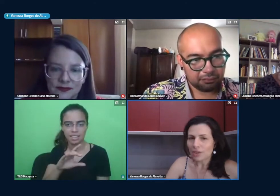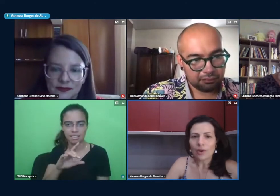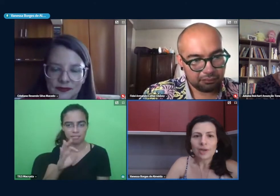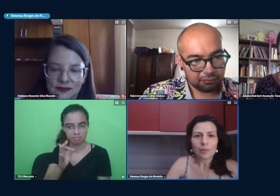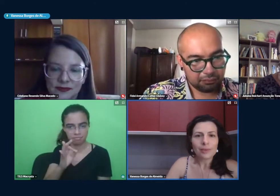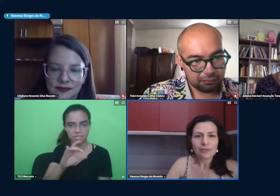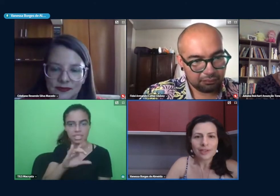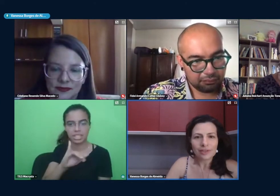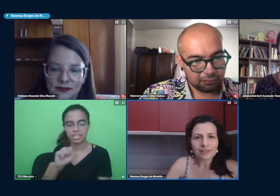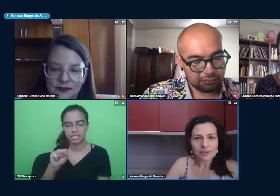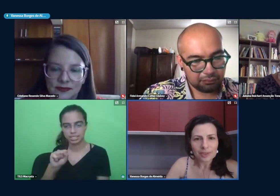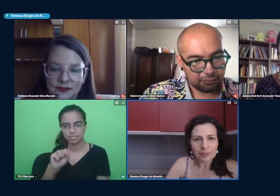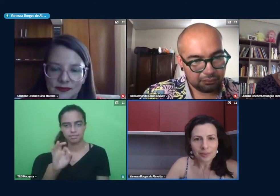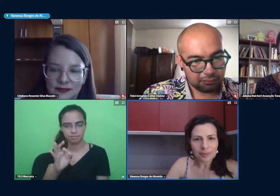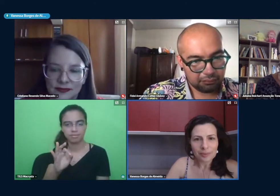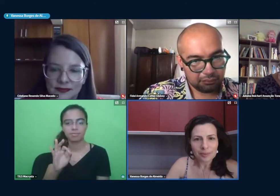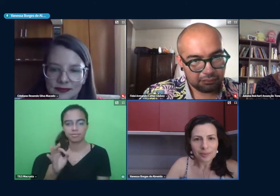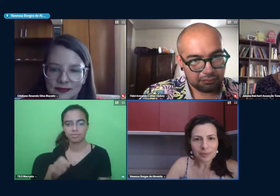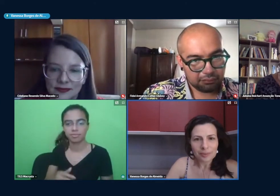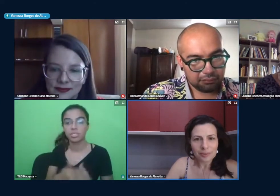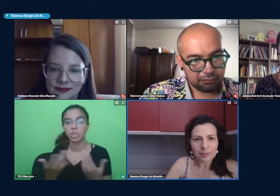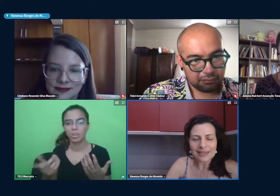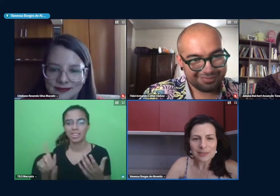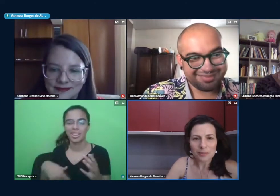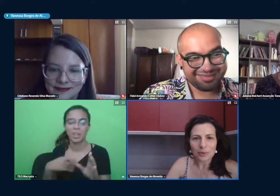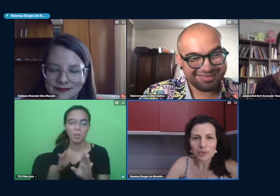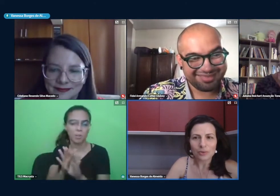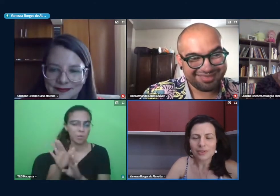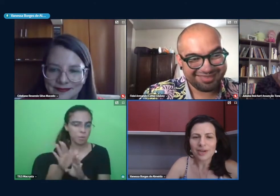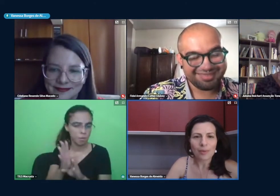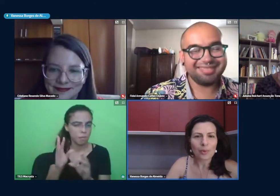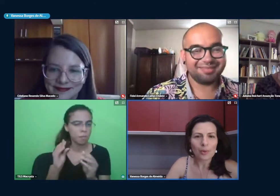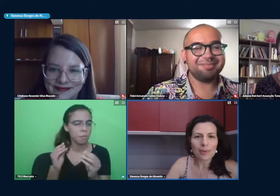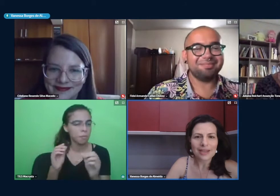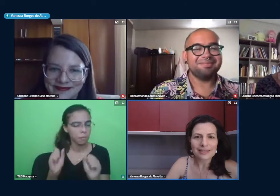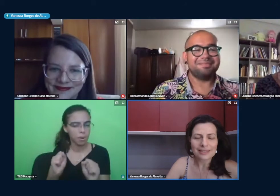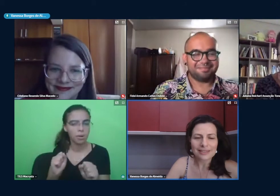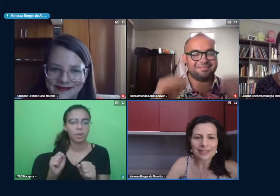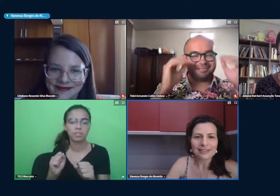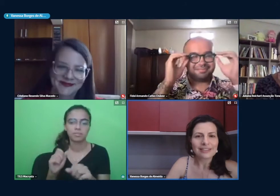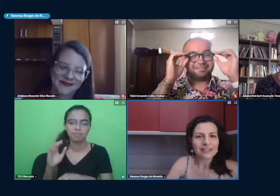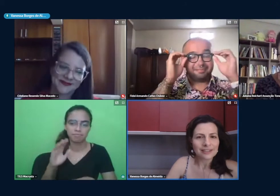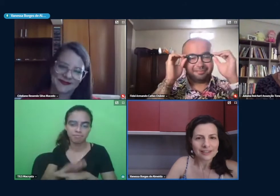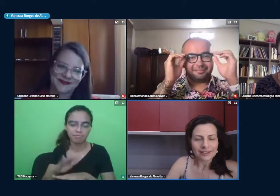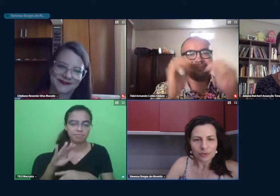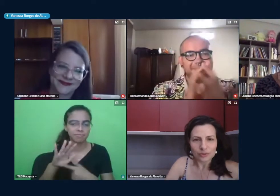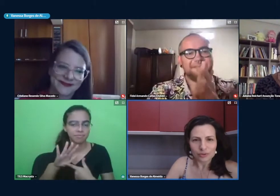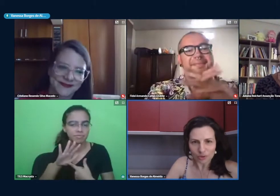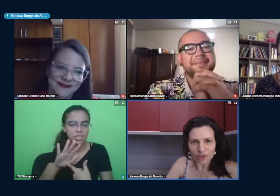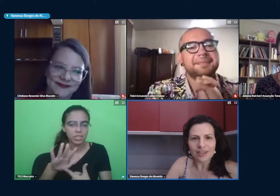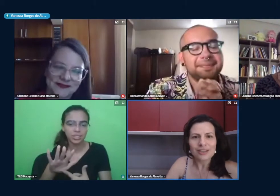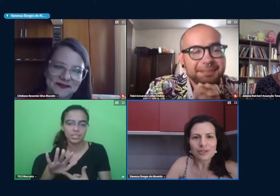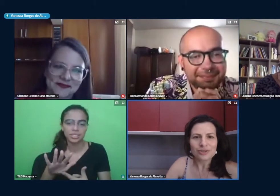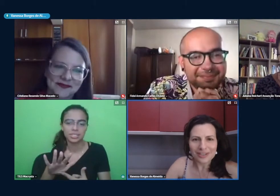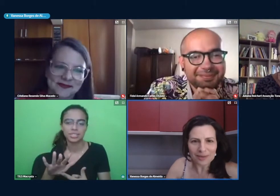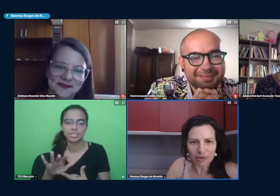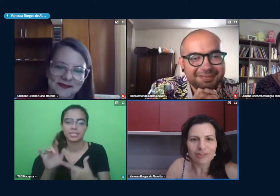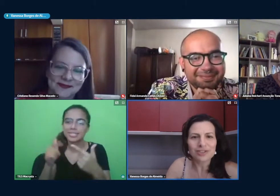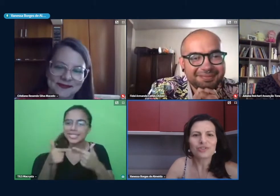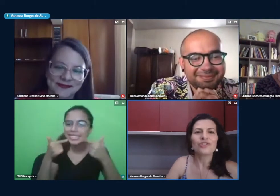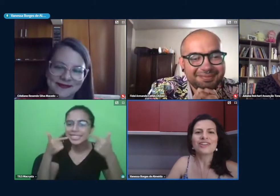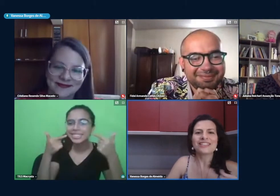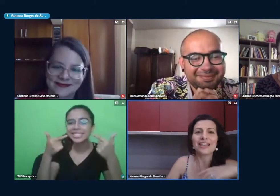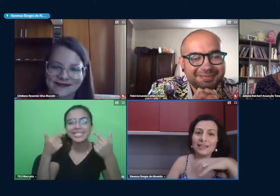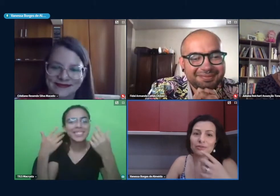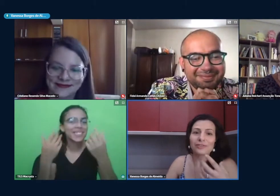acho que agora é o momento que a orientadora pode falar um pouco mais pode mostrar um pouco mais assim os sorrisos as